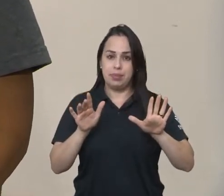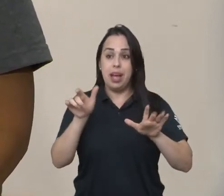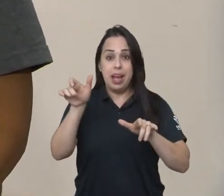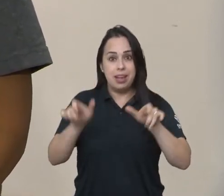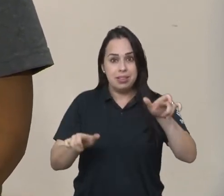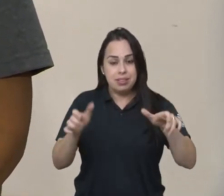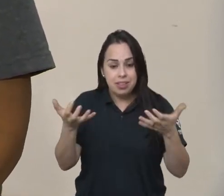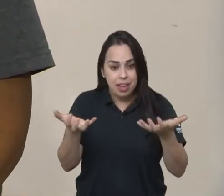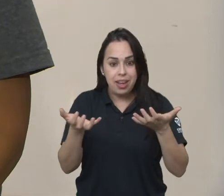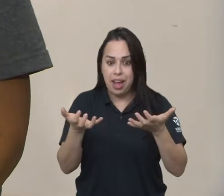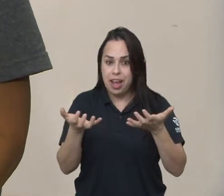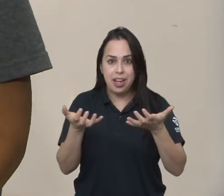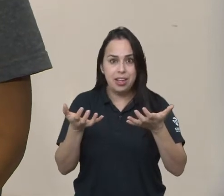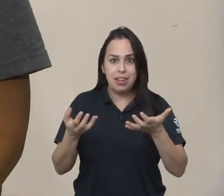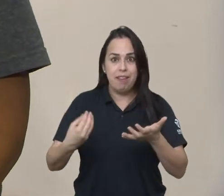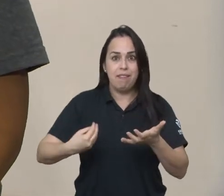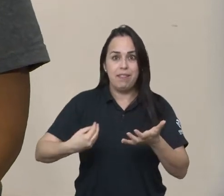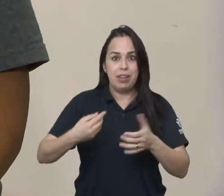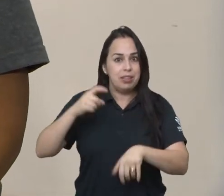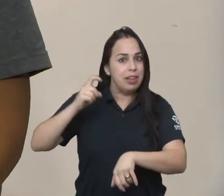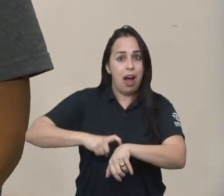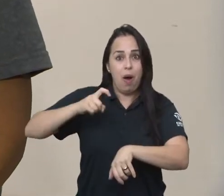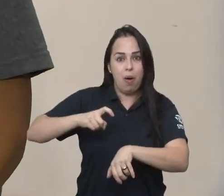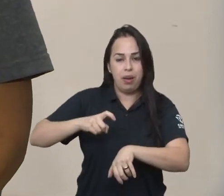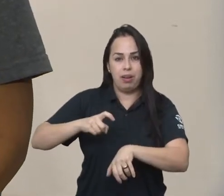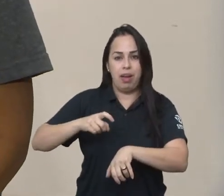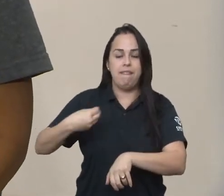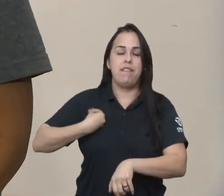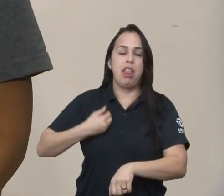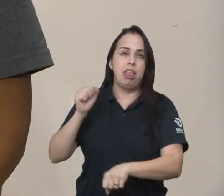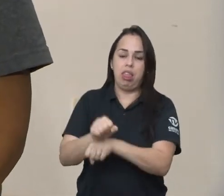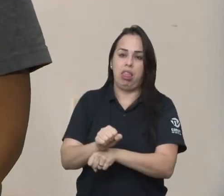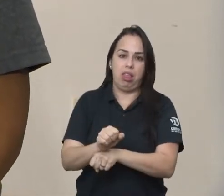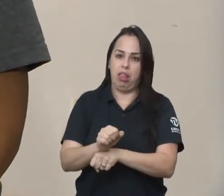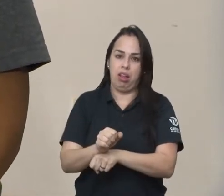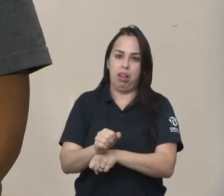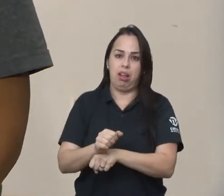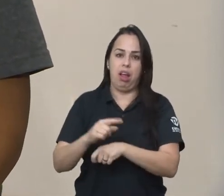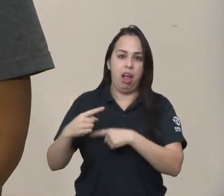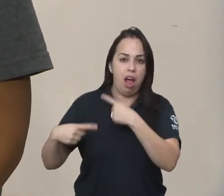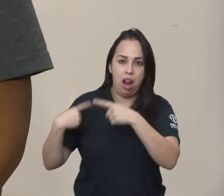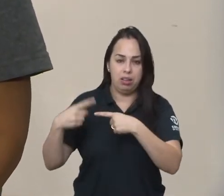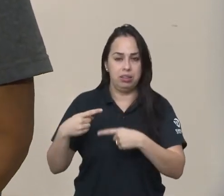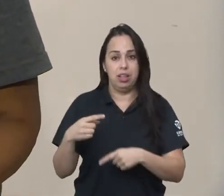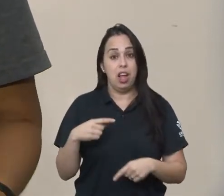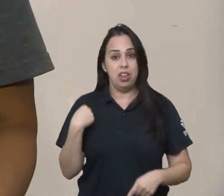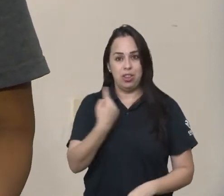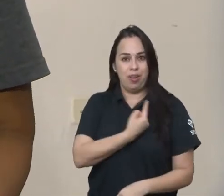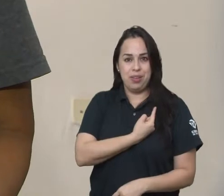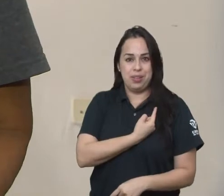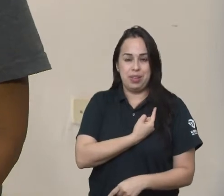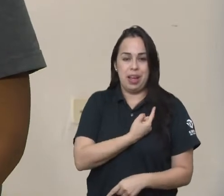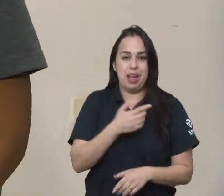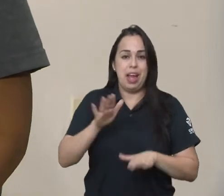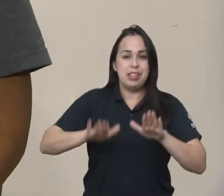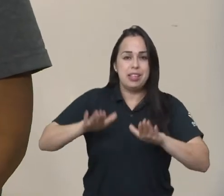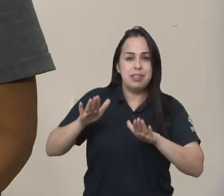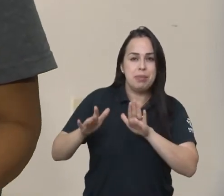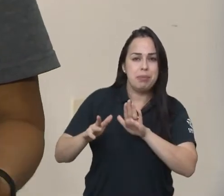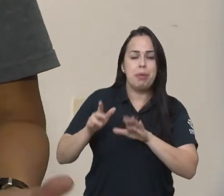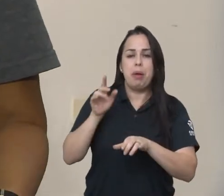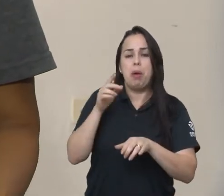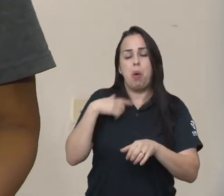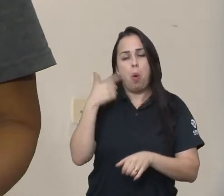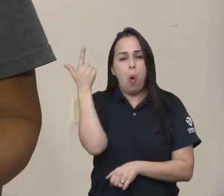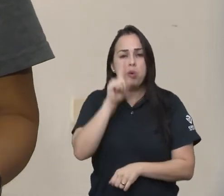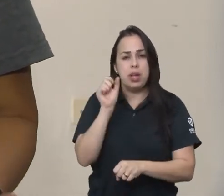eles querem as coisas para ontem, porque a vida deles não vai esperar. A gente que está de fora, que não depende disso, a